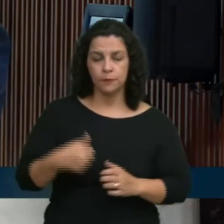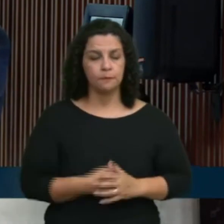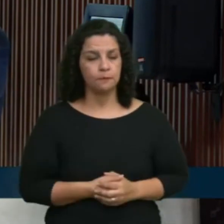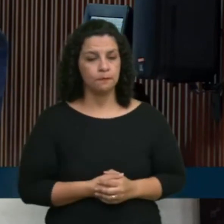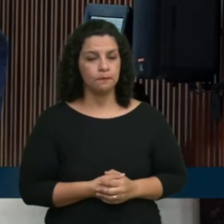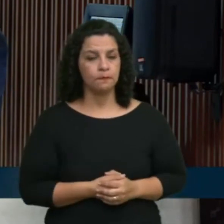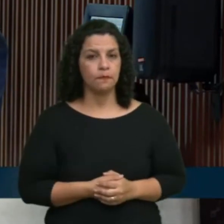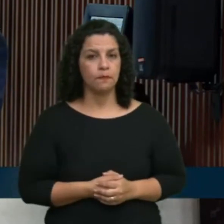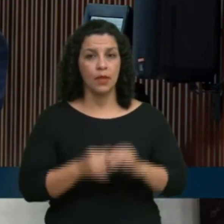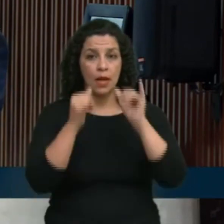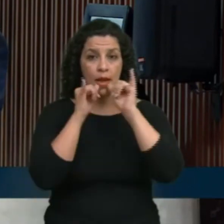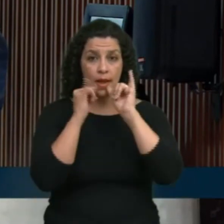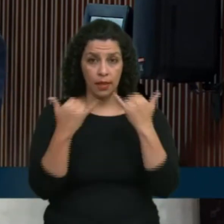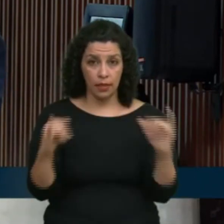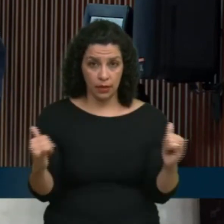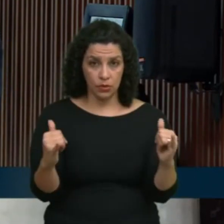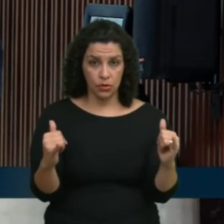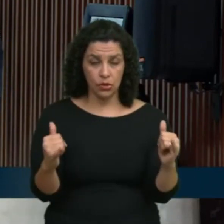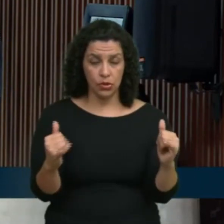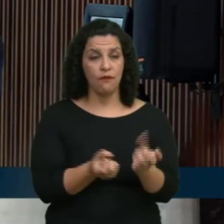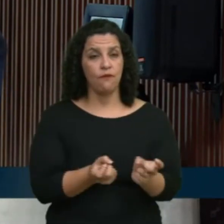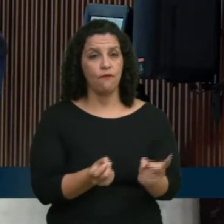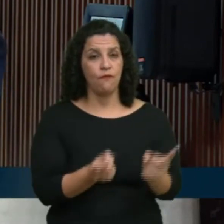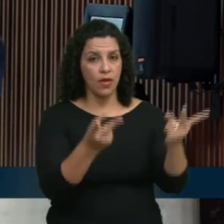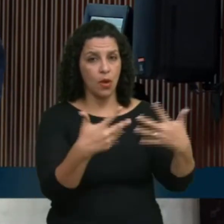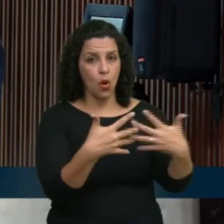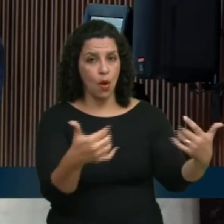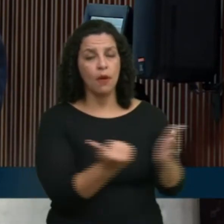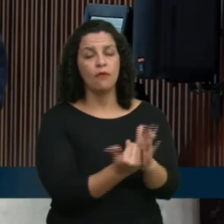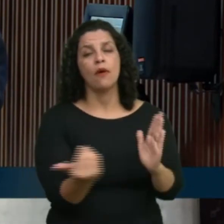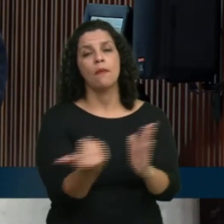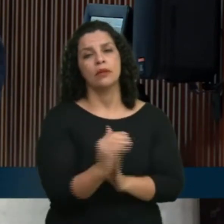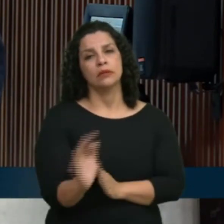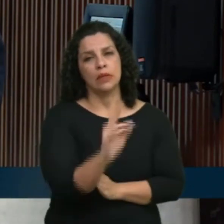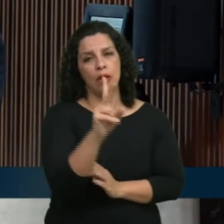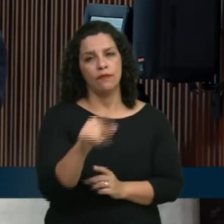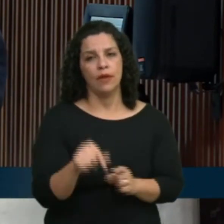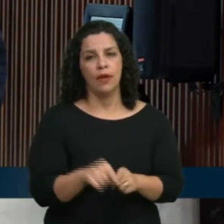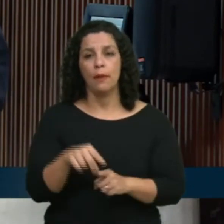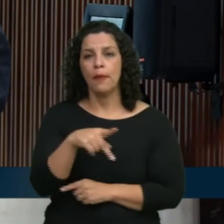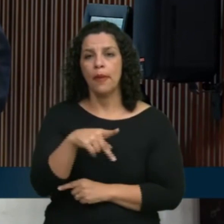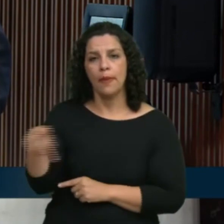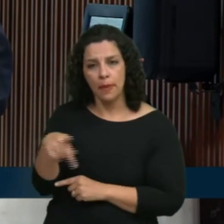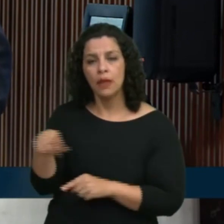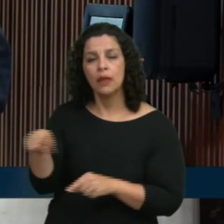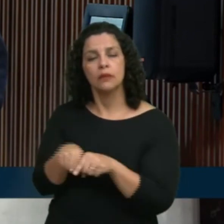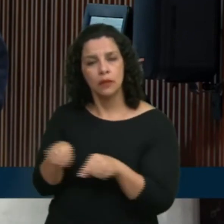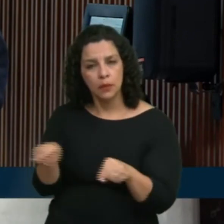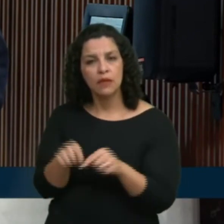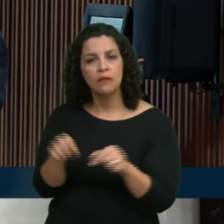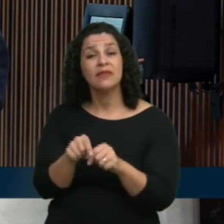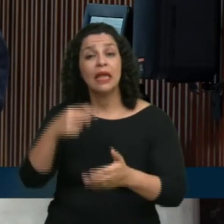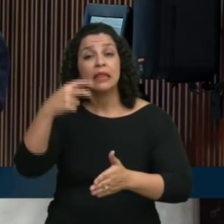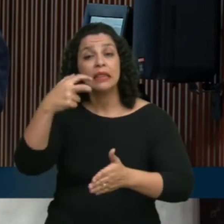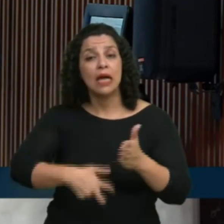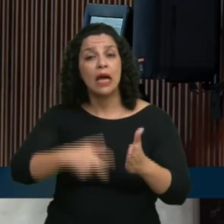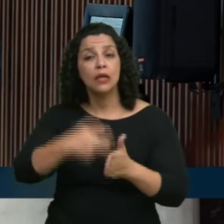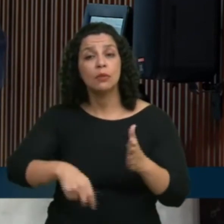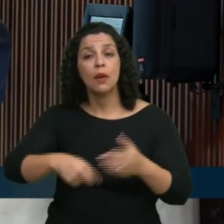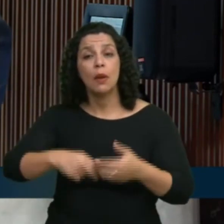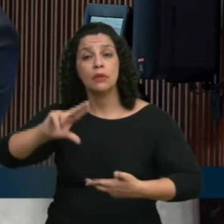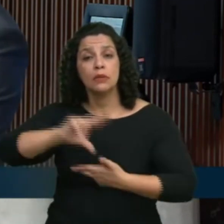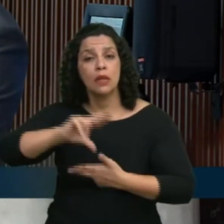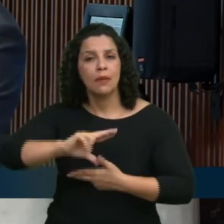a energia elétrica pela privatização do Ecopel ficará mais cara. As PPPs tornarão a tarifa da Sanepar